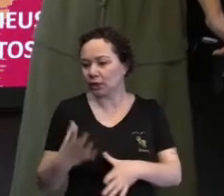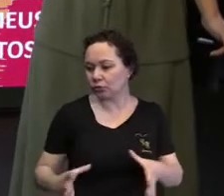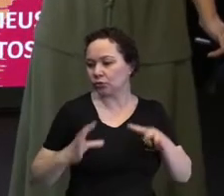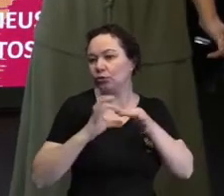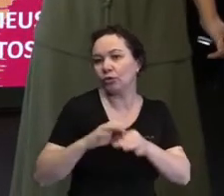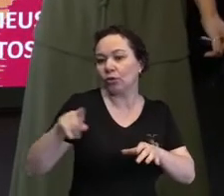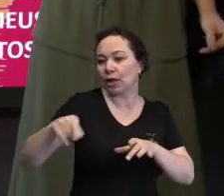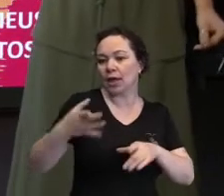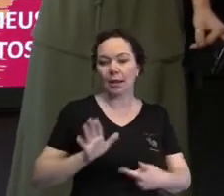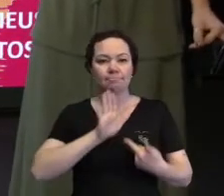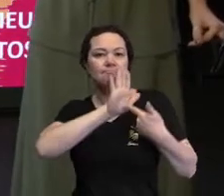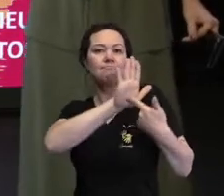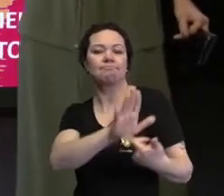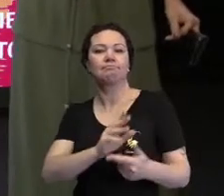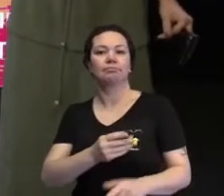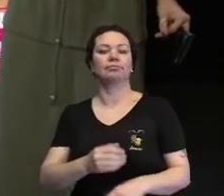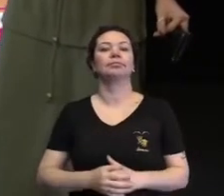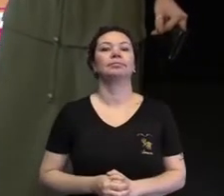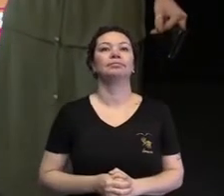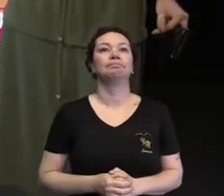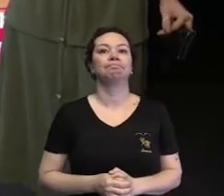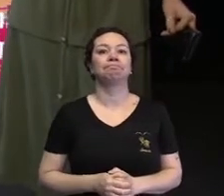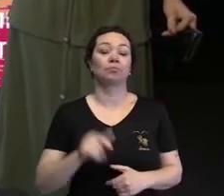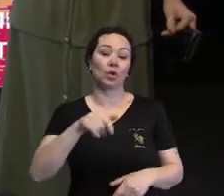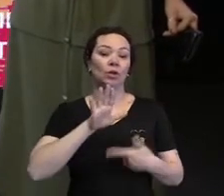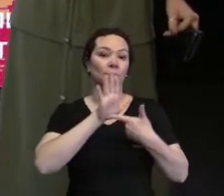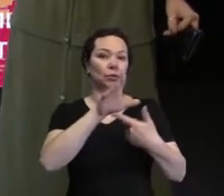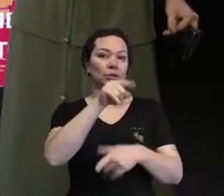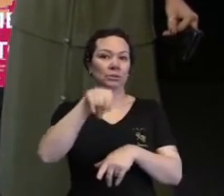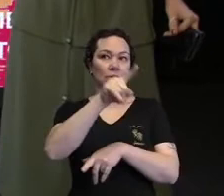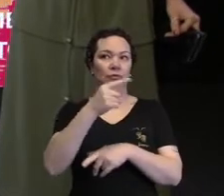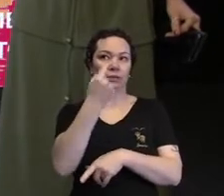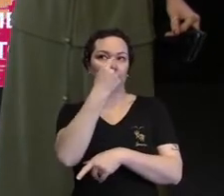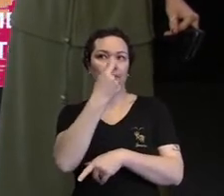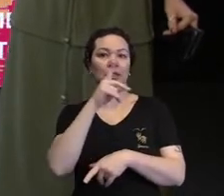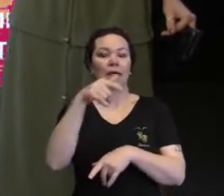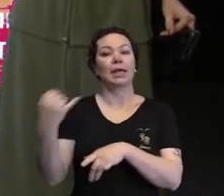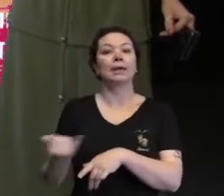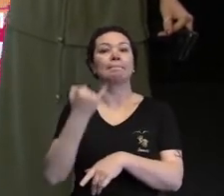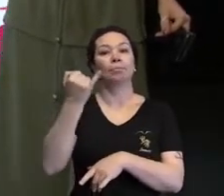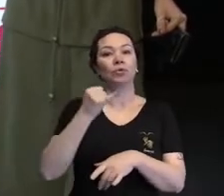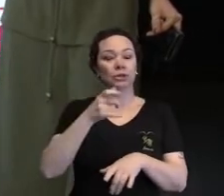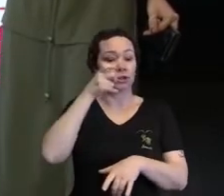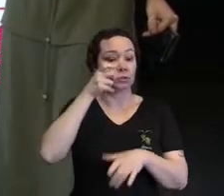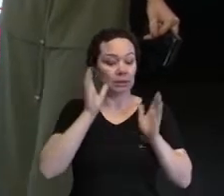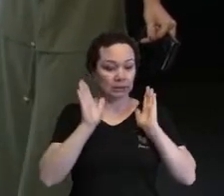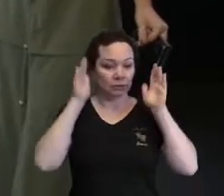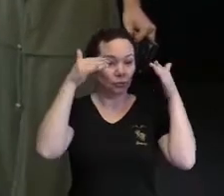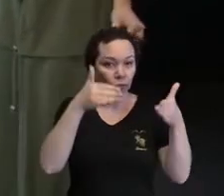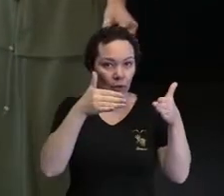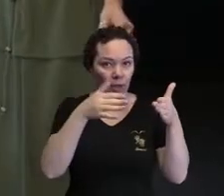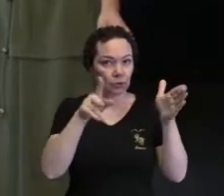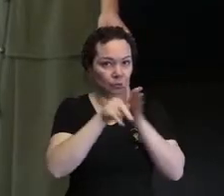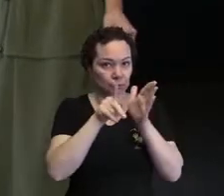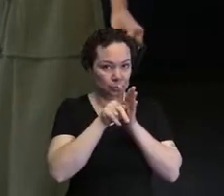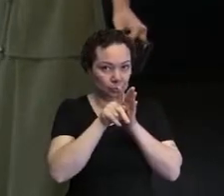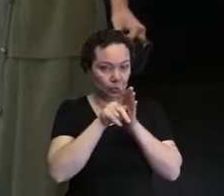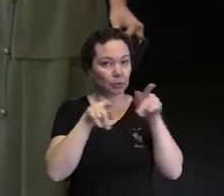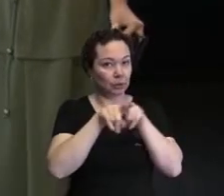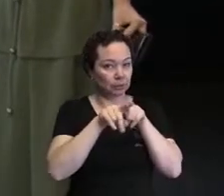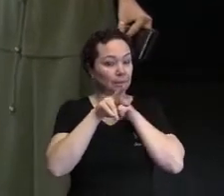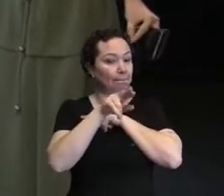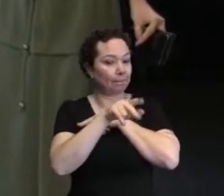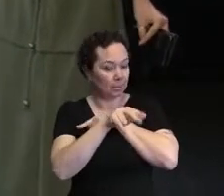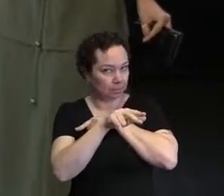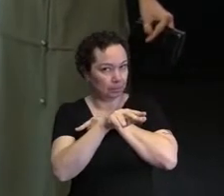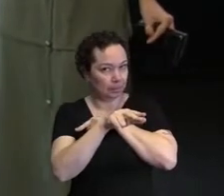protagonismo mesmo, né? Então, aqui eu trouxe para vocês a importância do olhar interno para os irmãos. Quando a